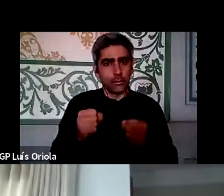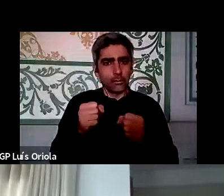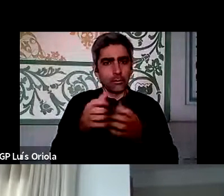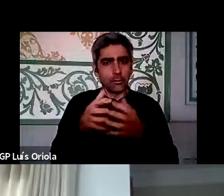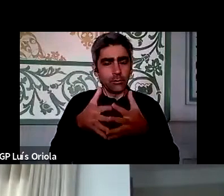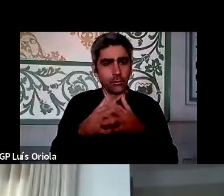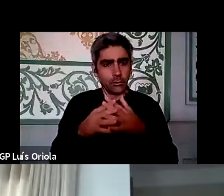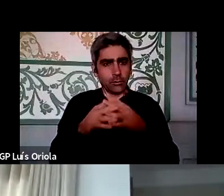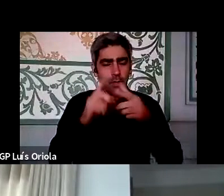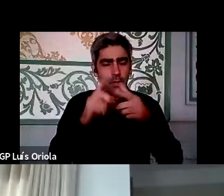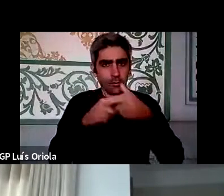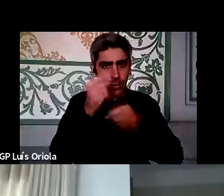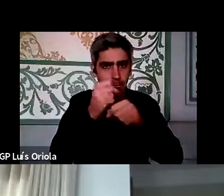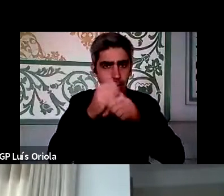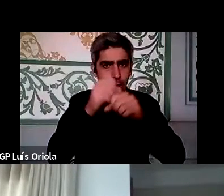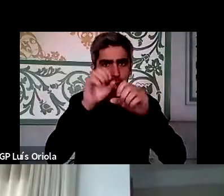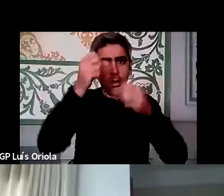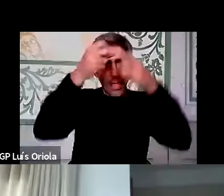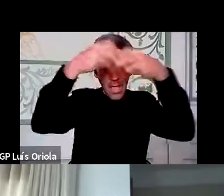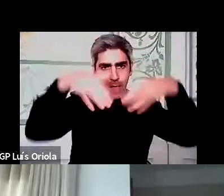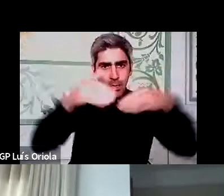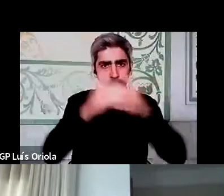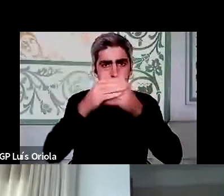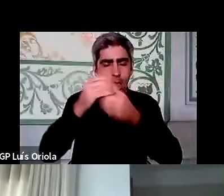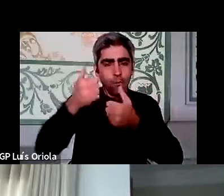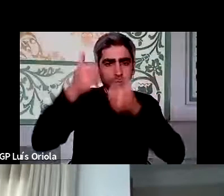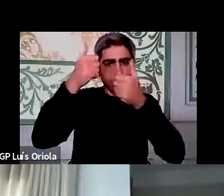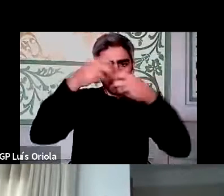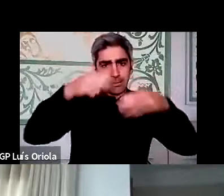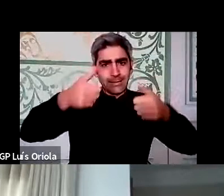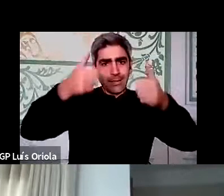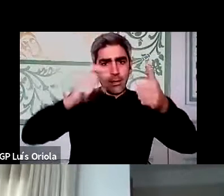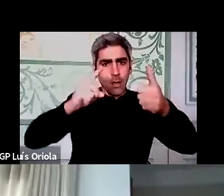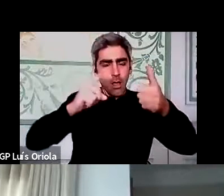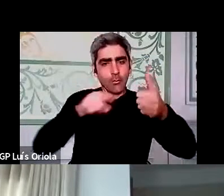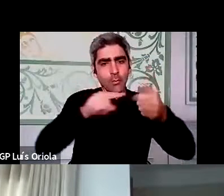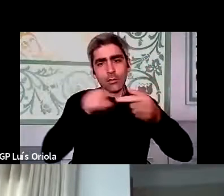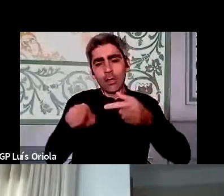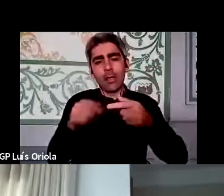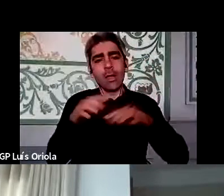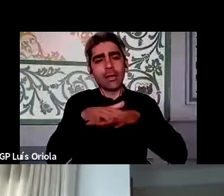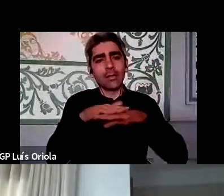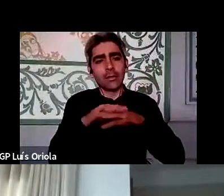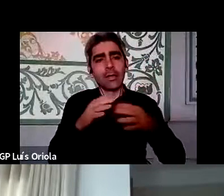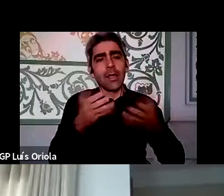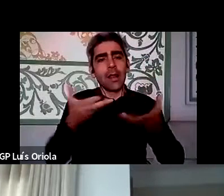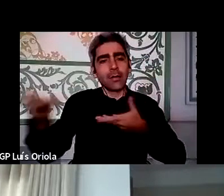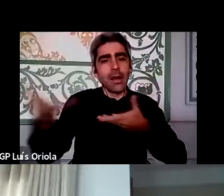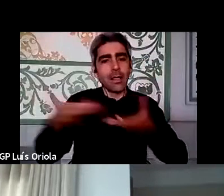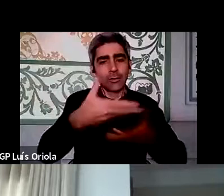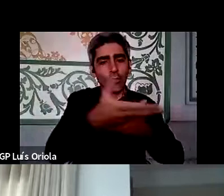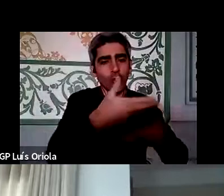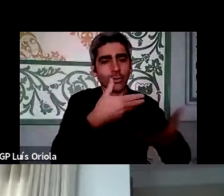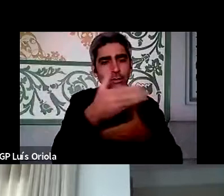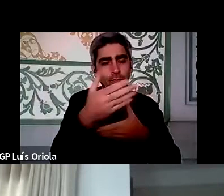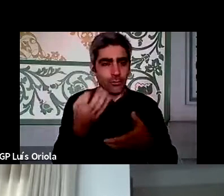divisão do trabalho e hierarquia forte da autoridade central, não como estruturas mas como teia de relações e propósitos. O foi o que nós fizemos?